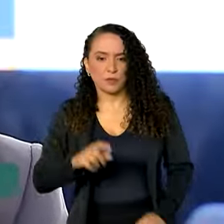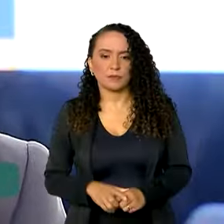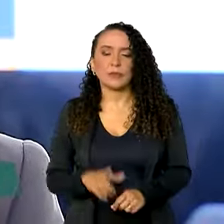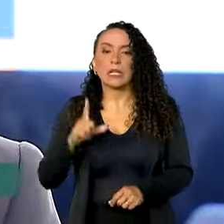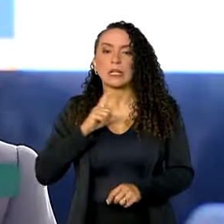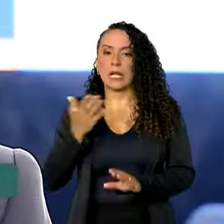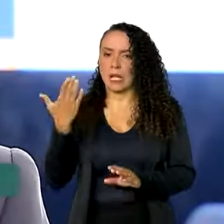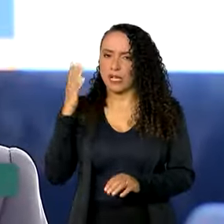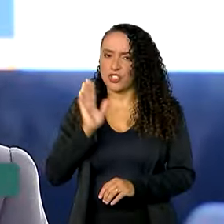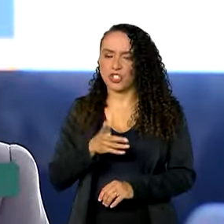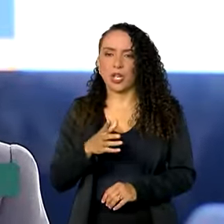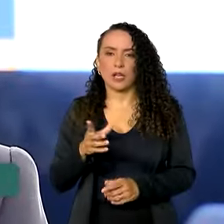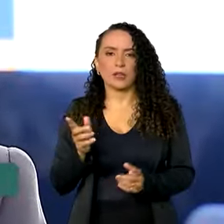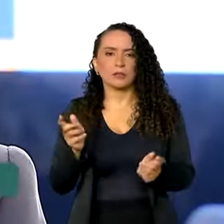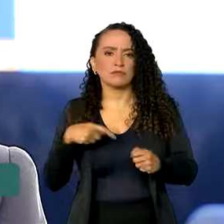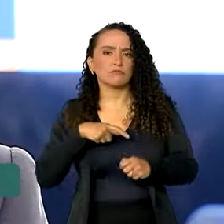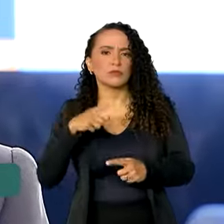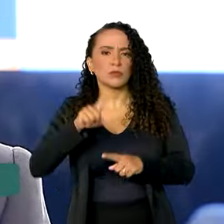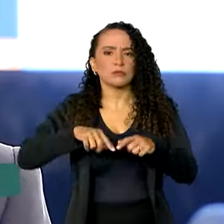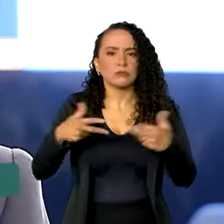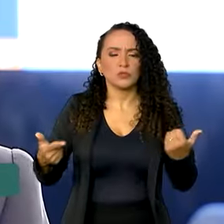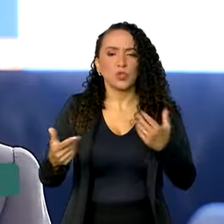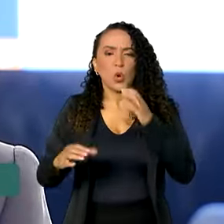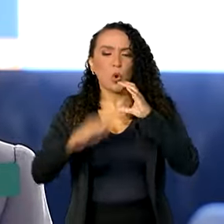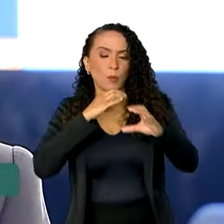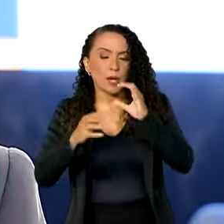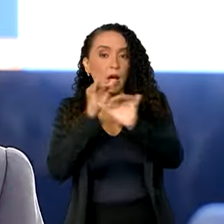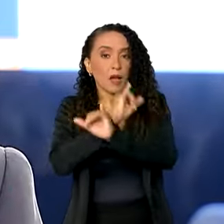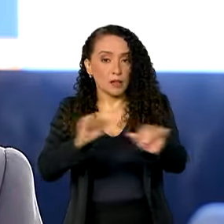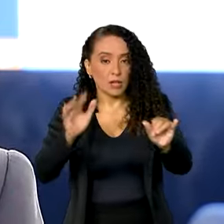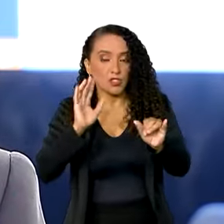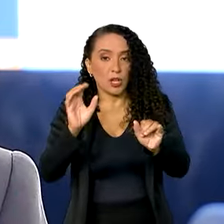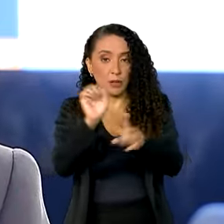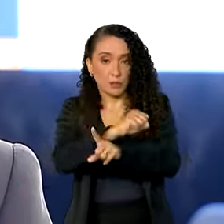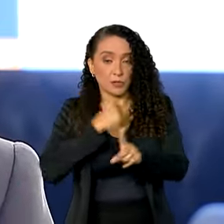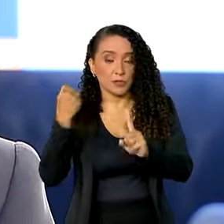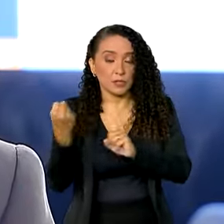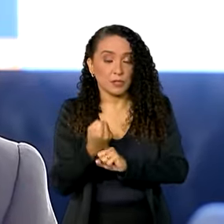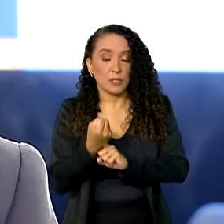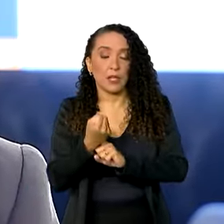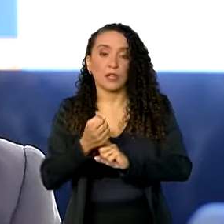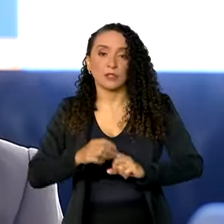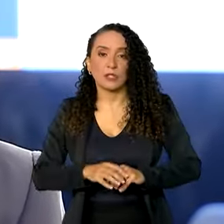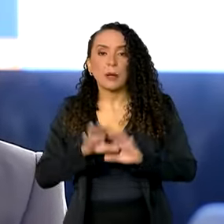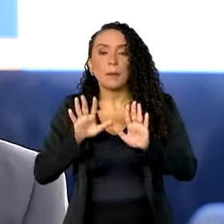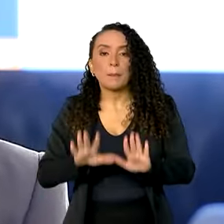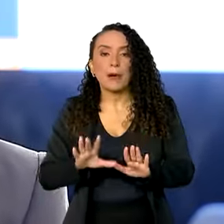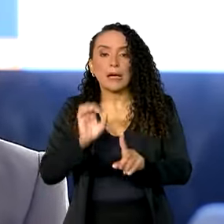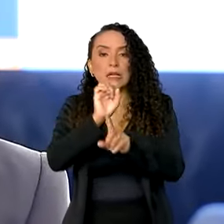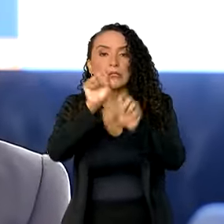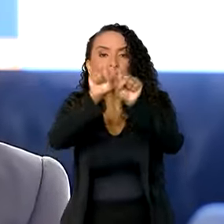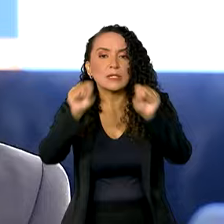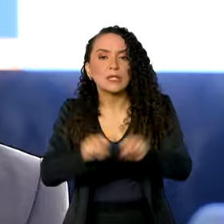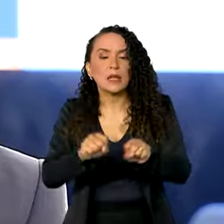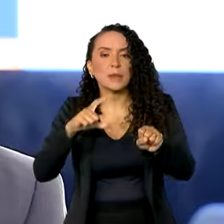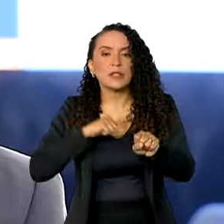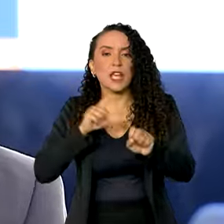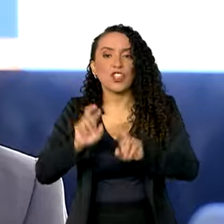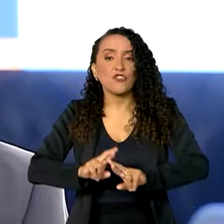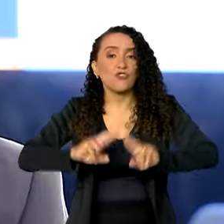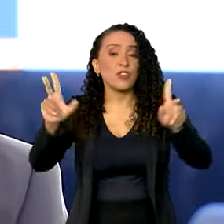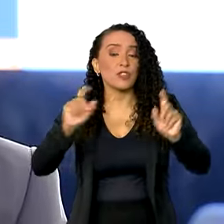tinha formas de comunicação, de alerta à sociedade, mas esse sistema tem como grande